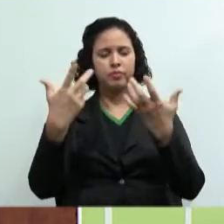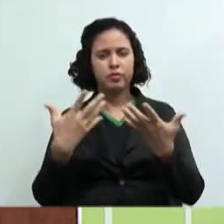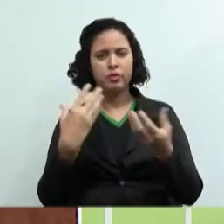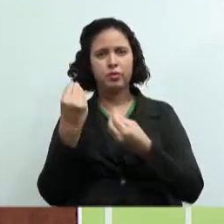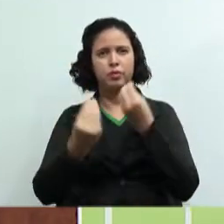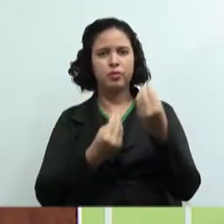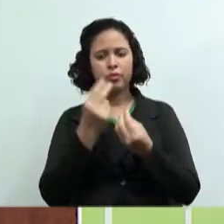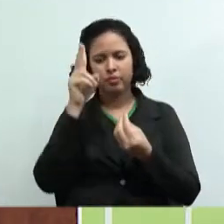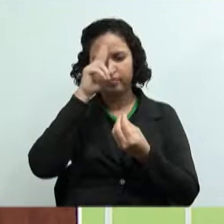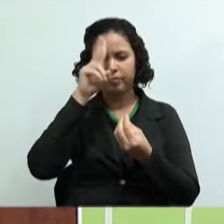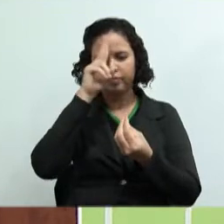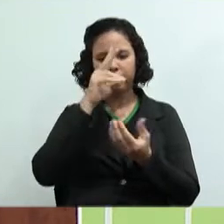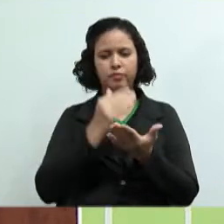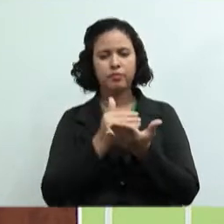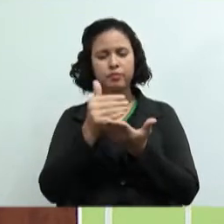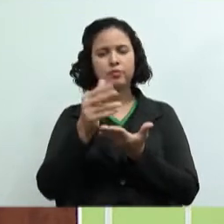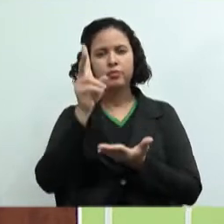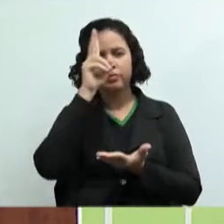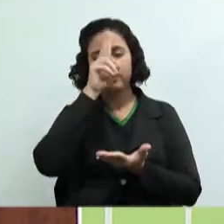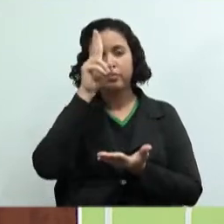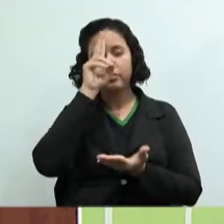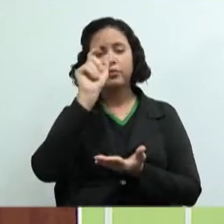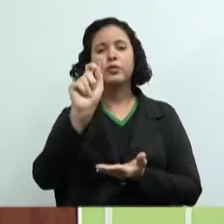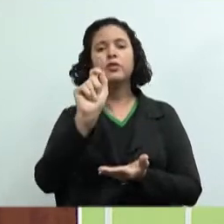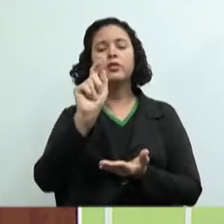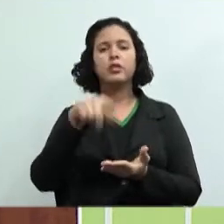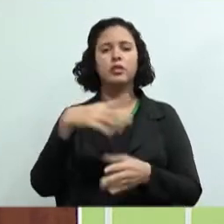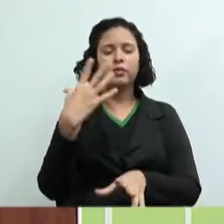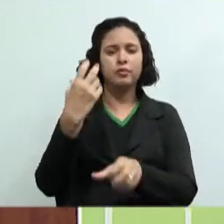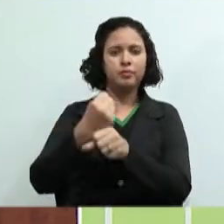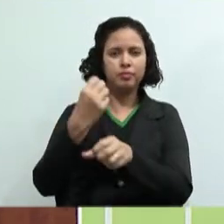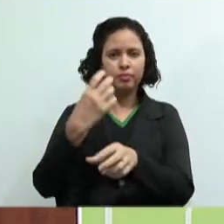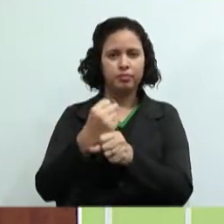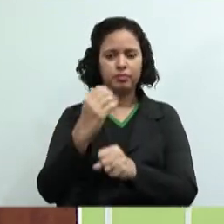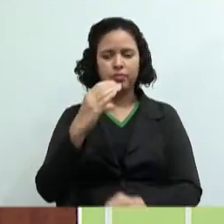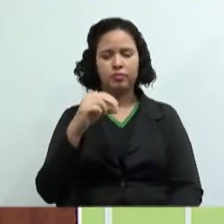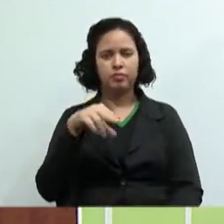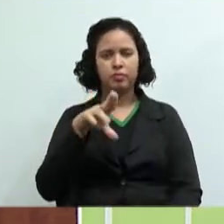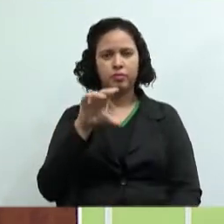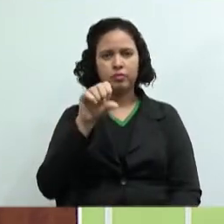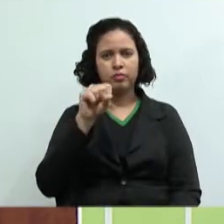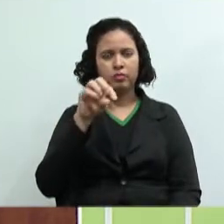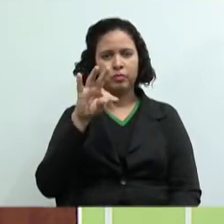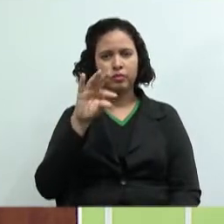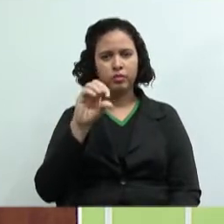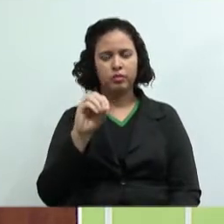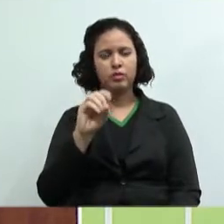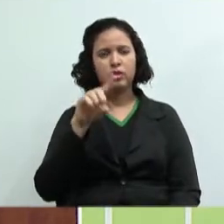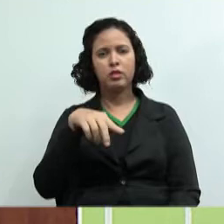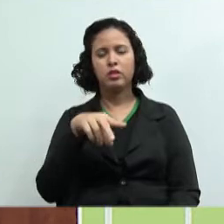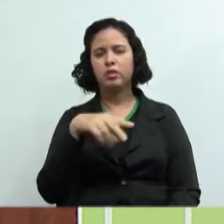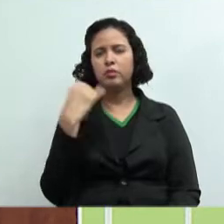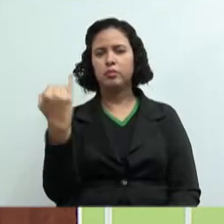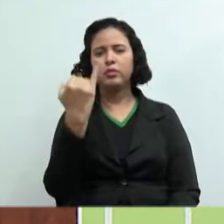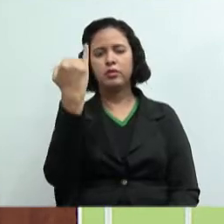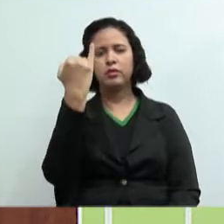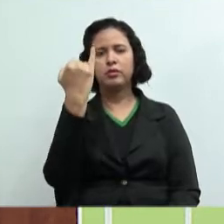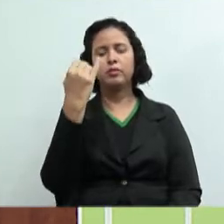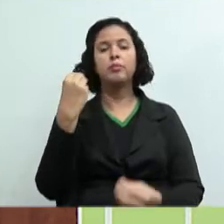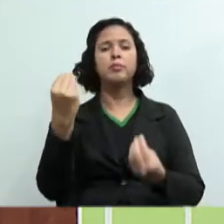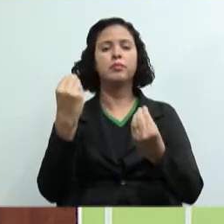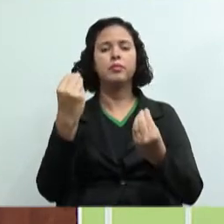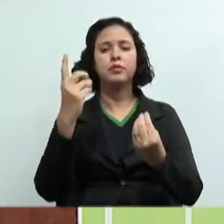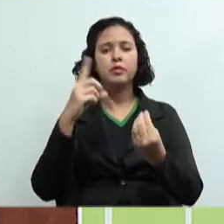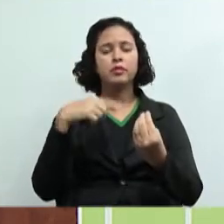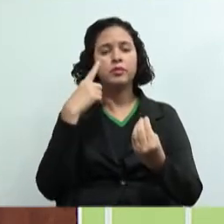história, lembrando que a contabilidade de custos, ela é importante para quê? Para determinar os custos